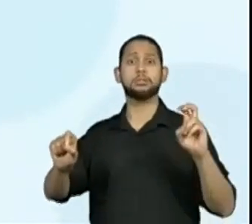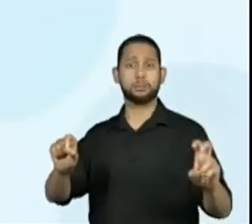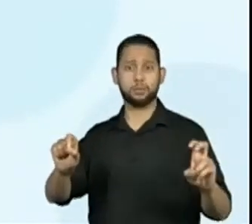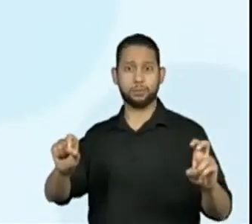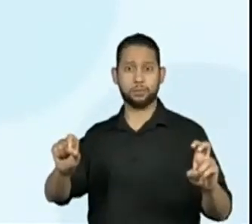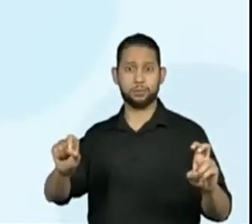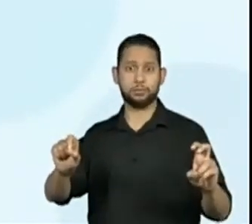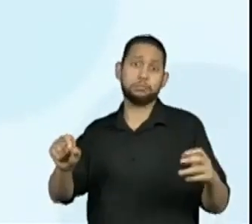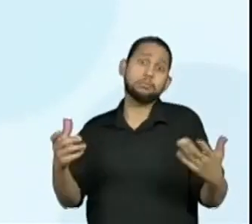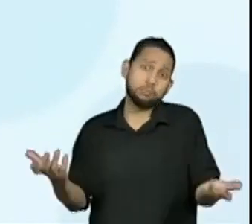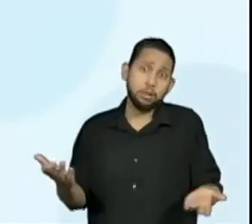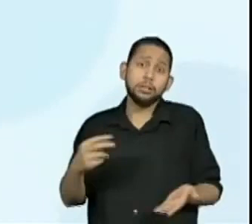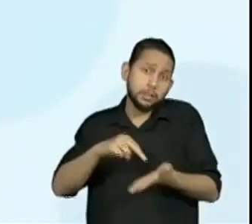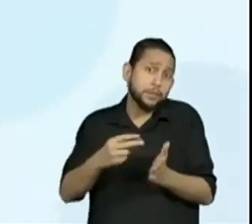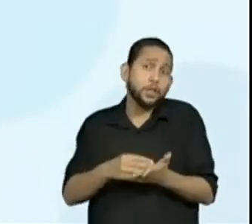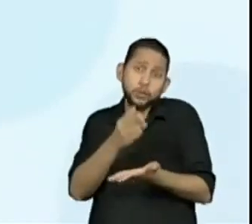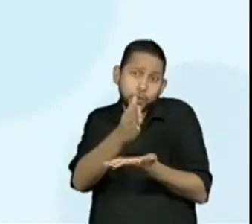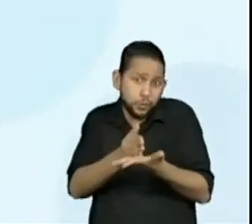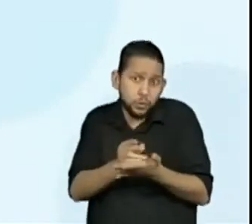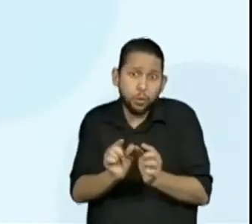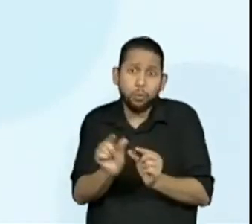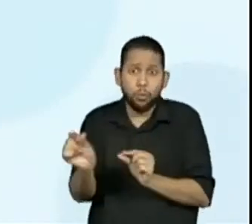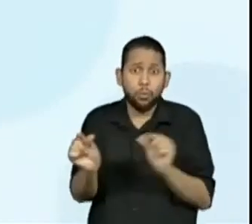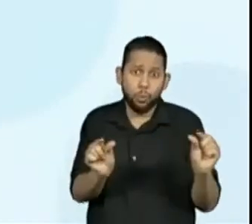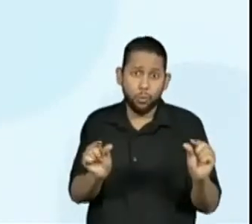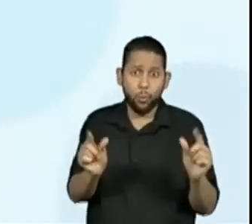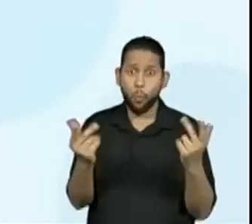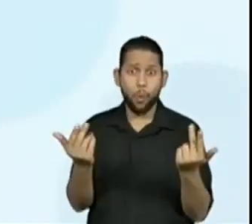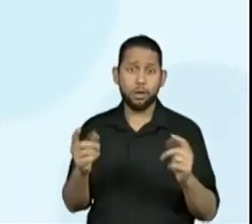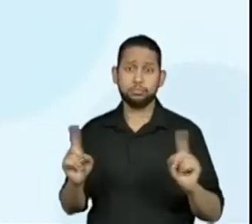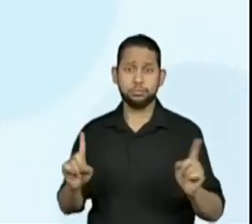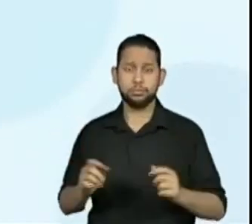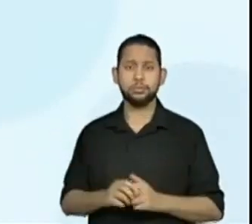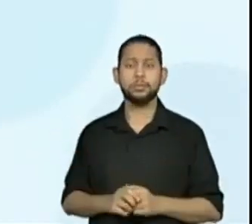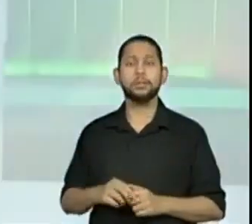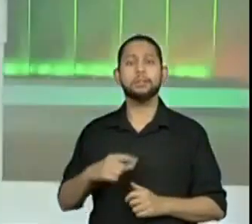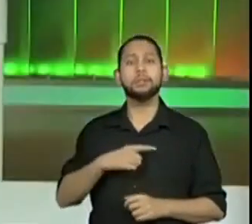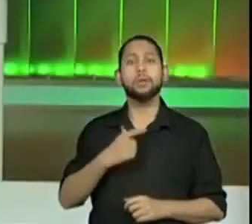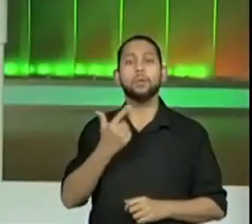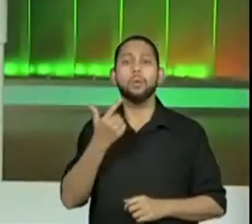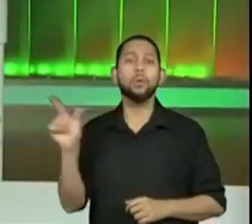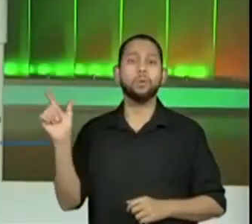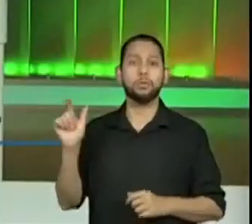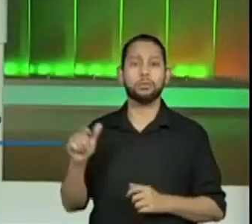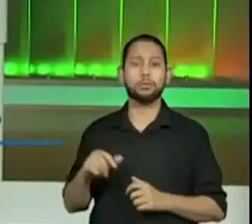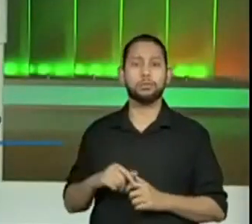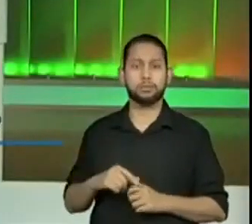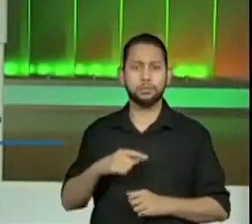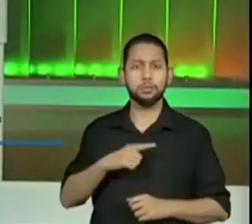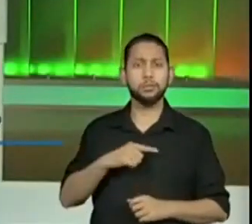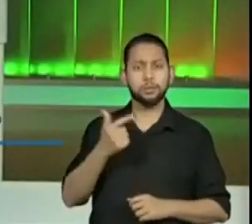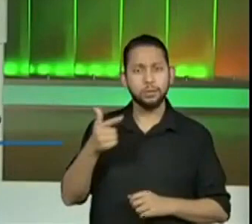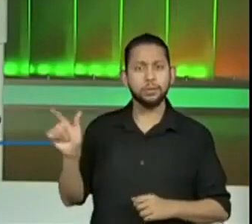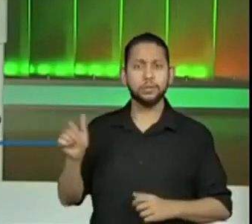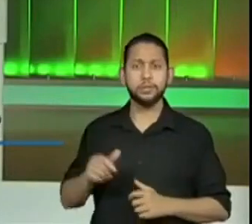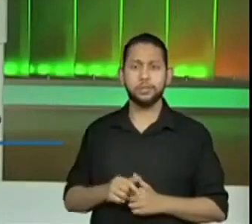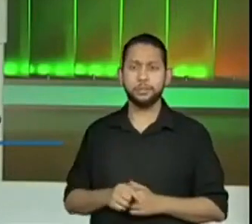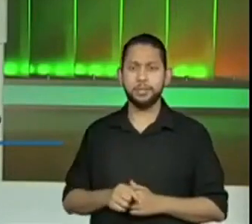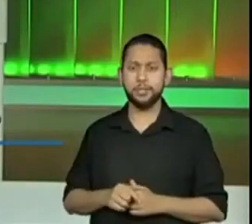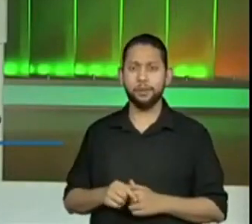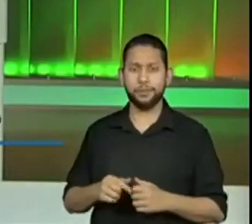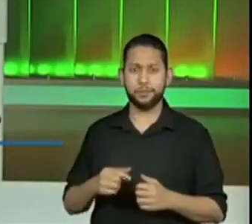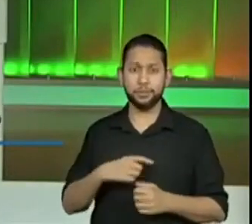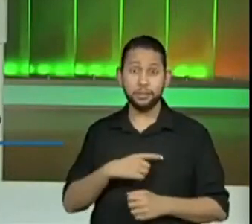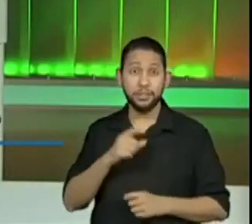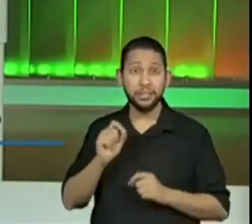Só que eu vou dar 10 para uma pessoa e 5 para outra. Temos outras opções? E aí? Será que temos outras? Está vindo algumas opções aí.